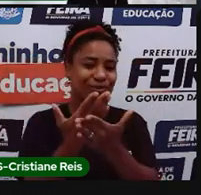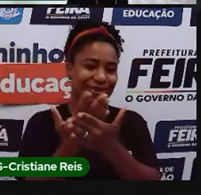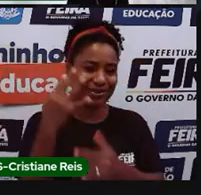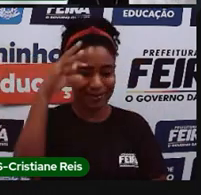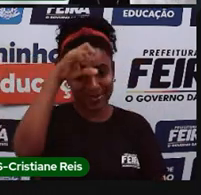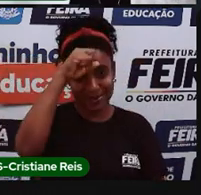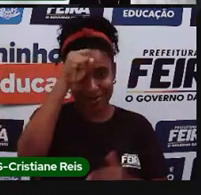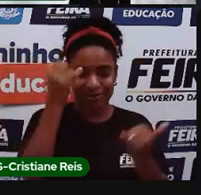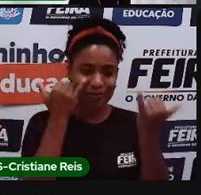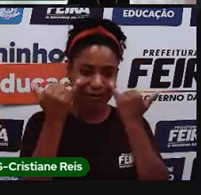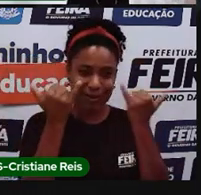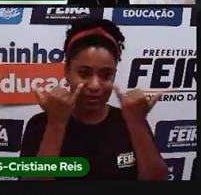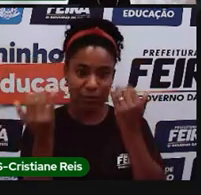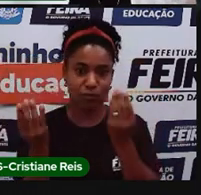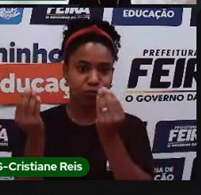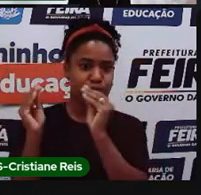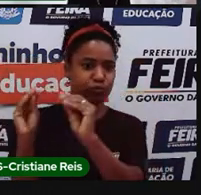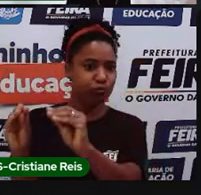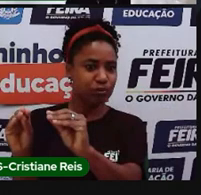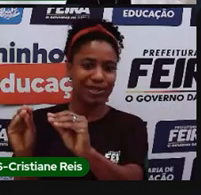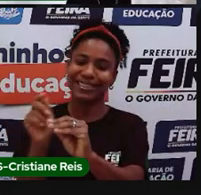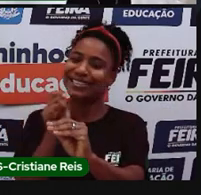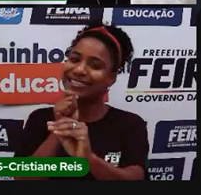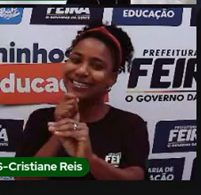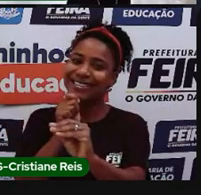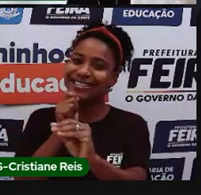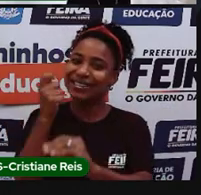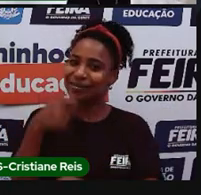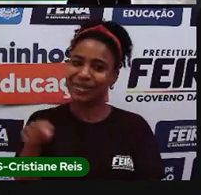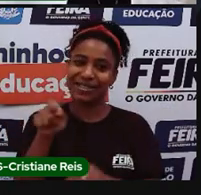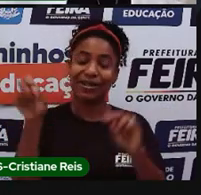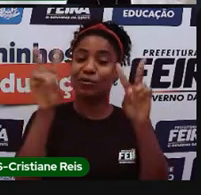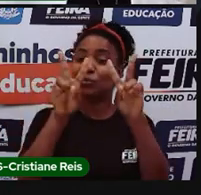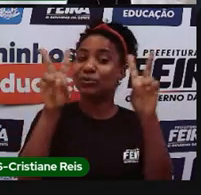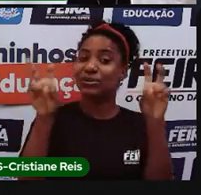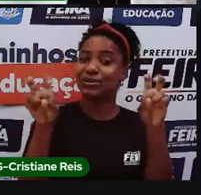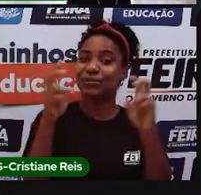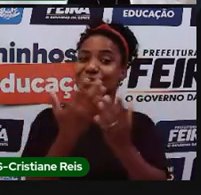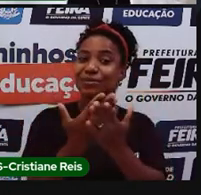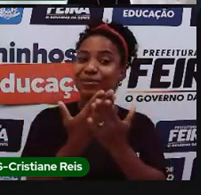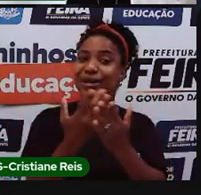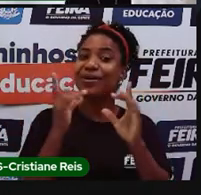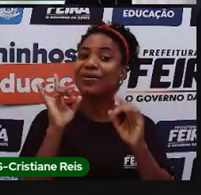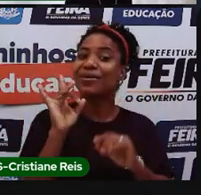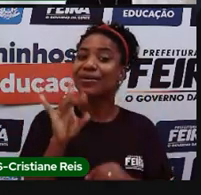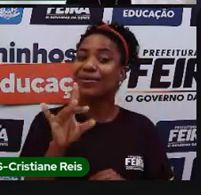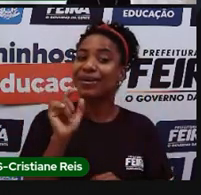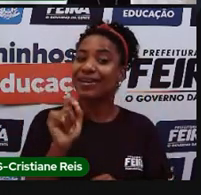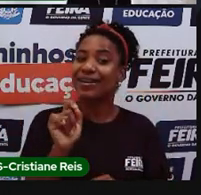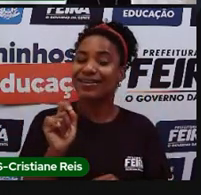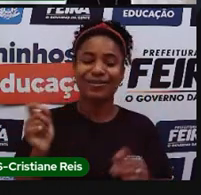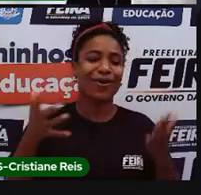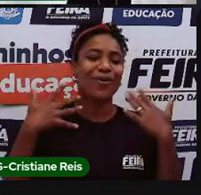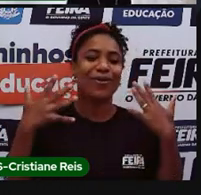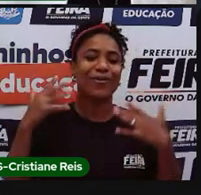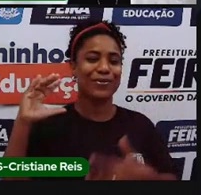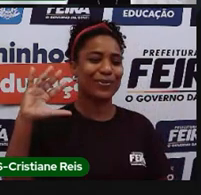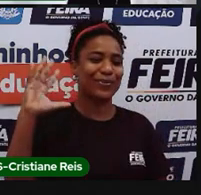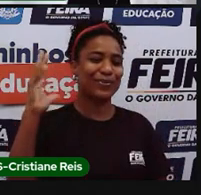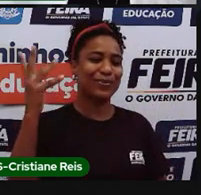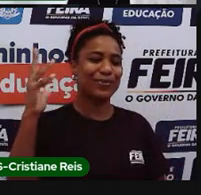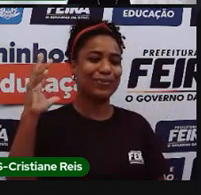alguma informação lá na legenda, mas no caso aqui, nós, o nosso título está dizendo que a gente só está estudando o quê? O clima. Então, a